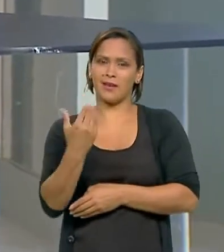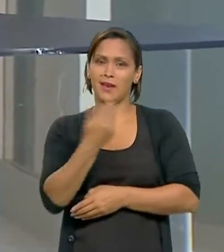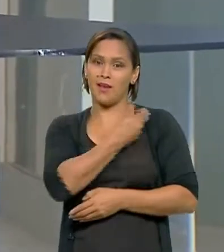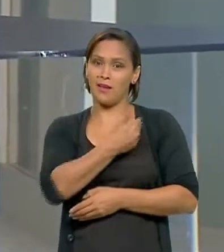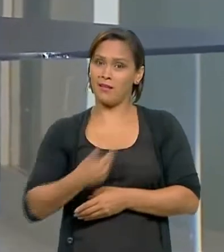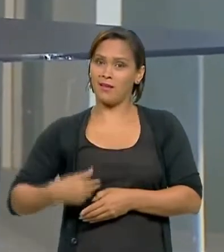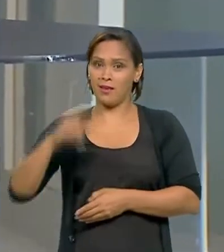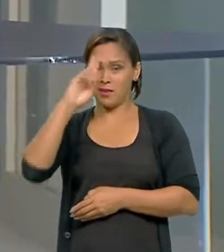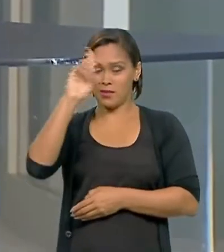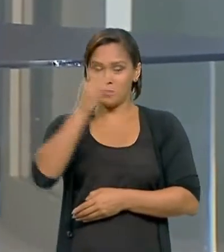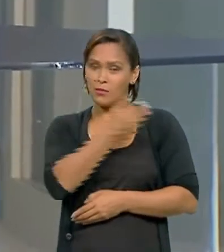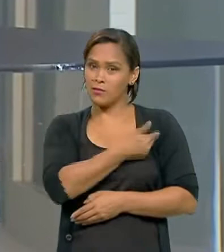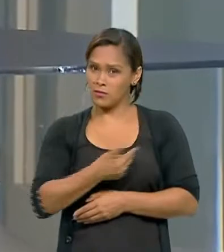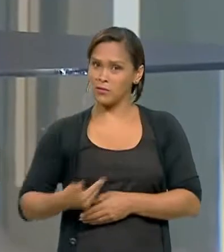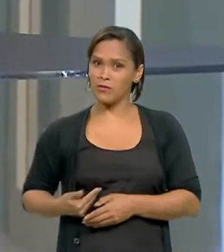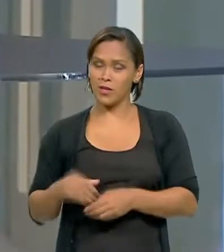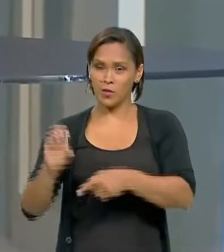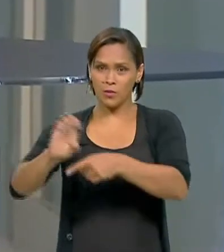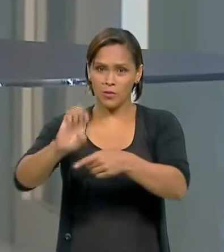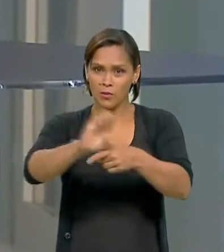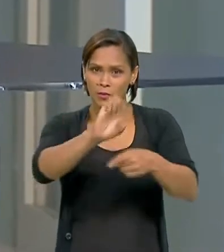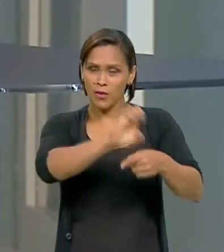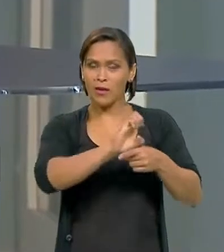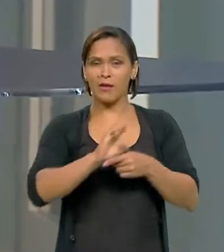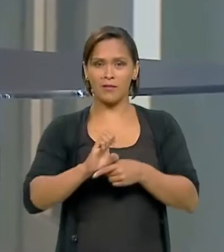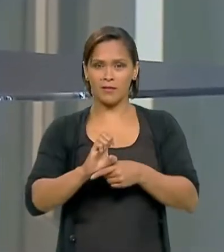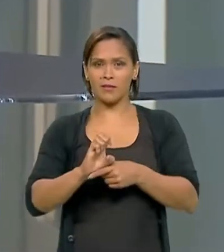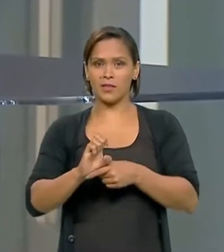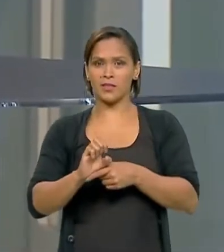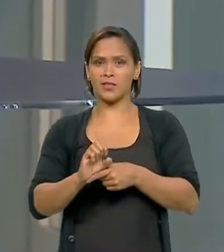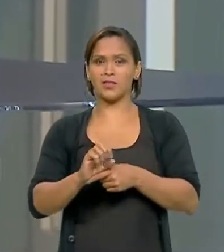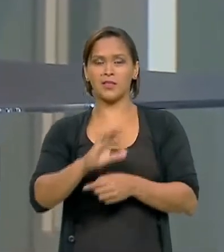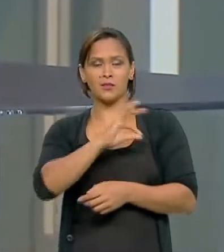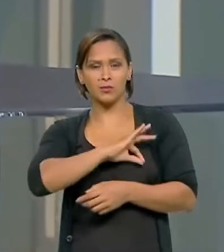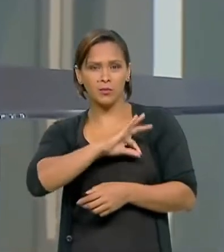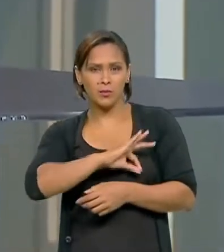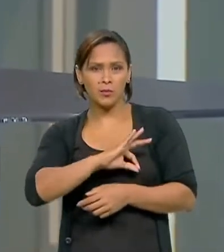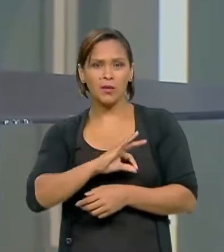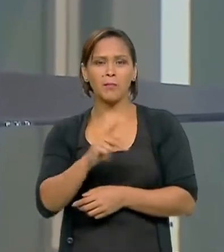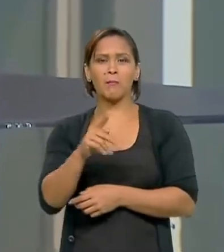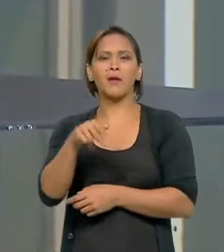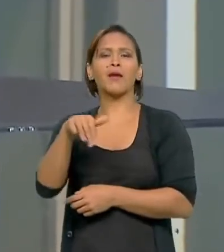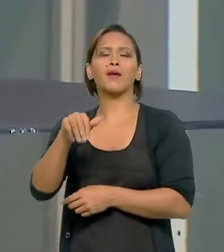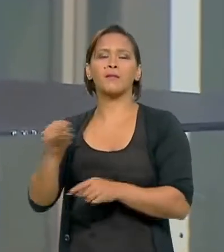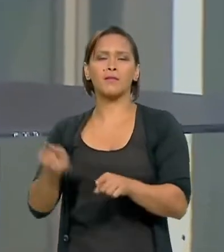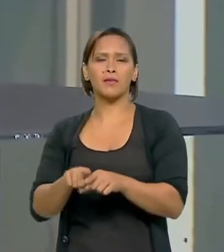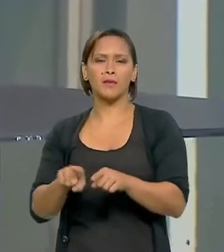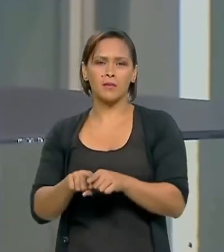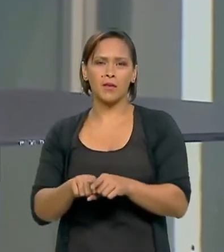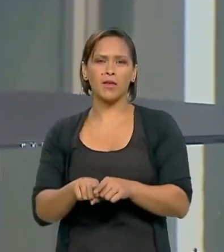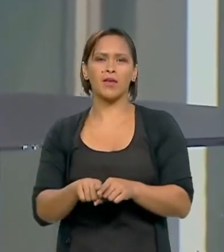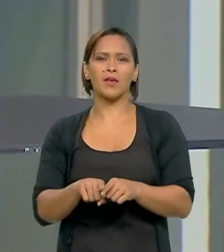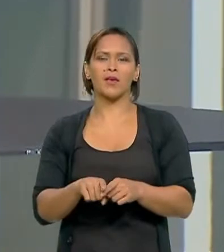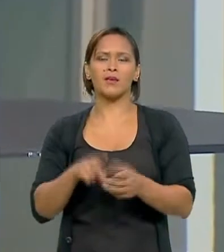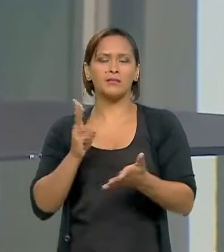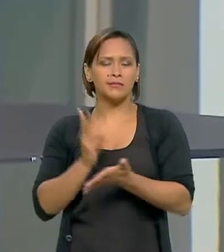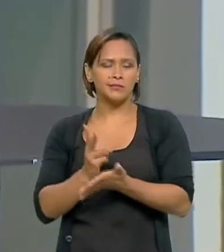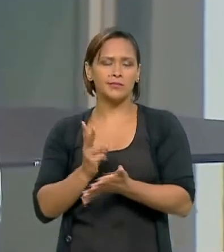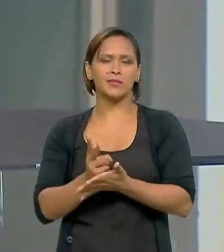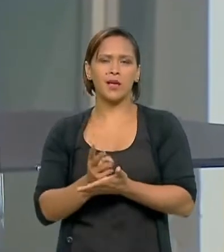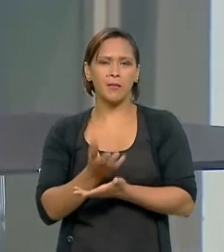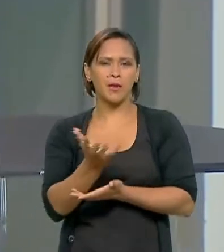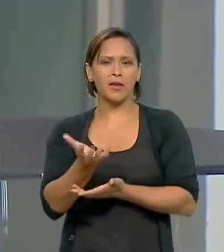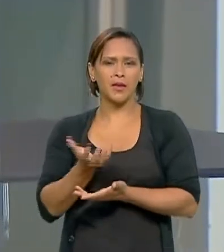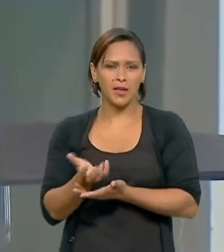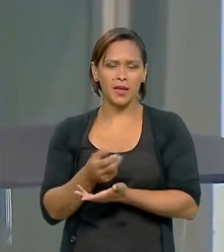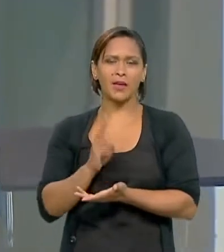A atuação deles tem influência capital na segurança pública. polícias militares, que nós sempre desejamos que elas